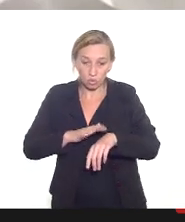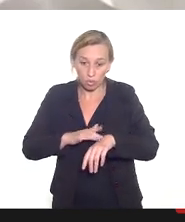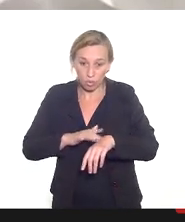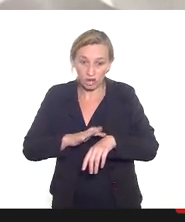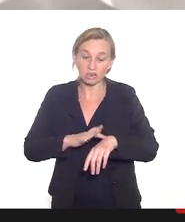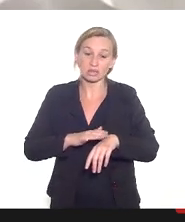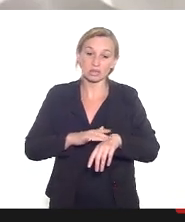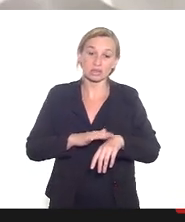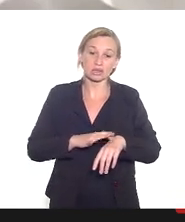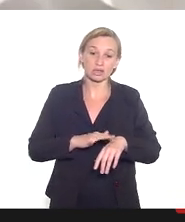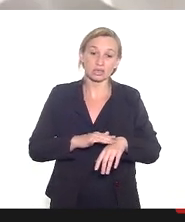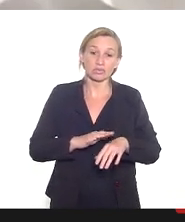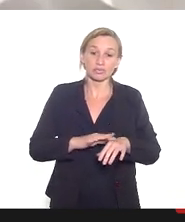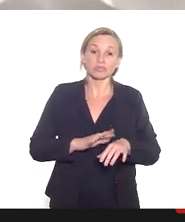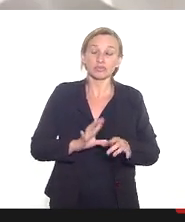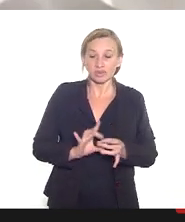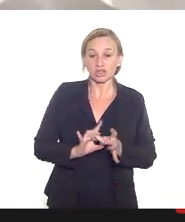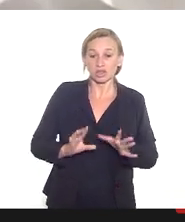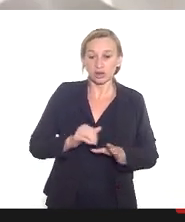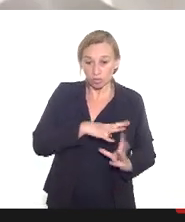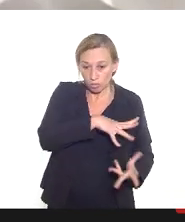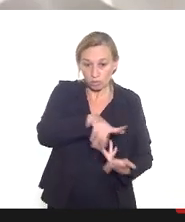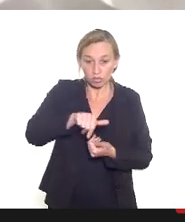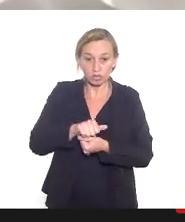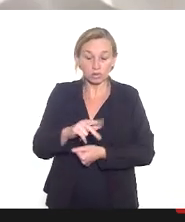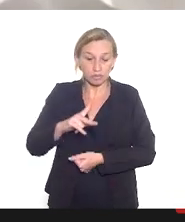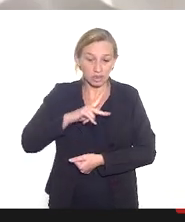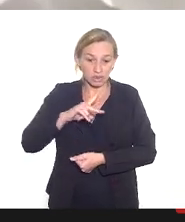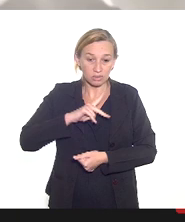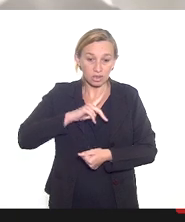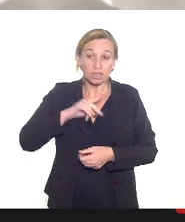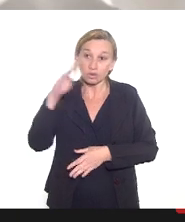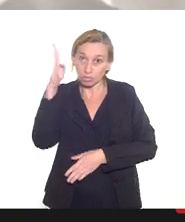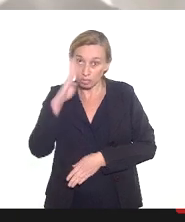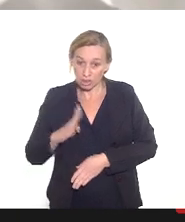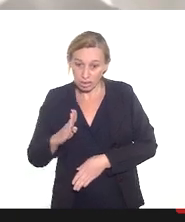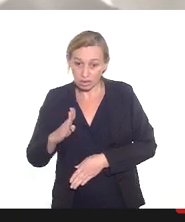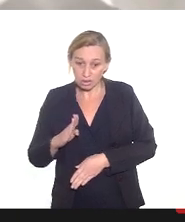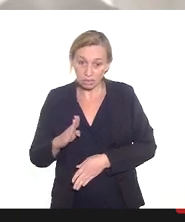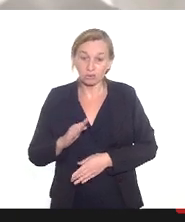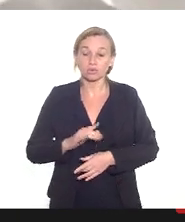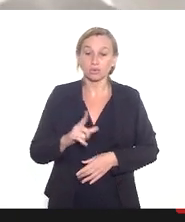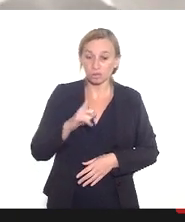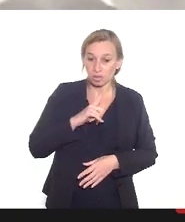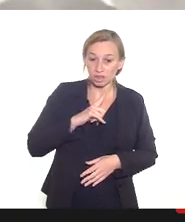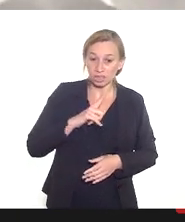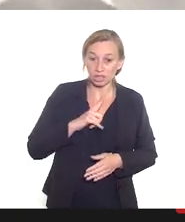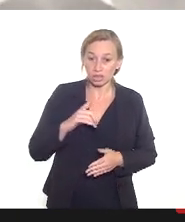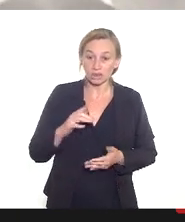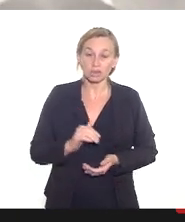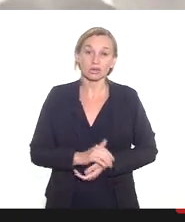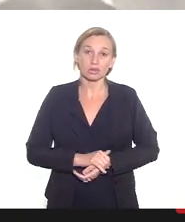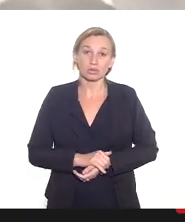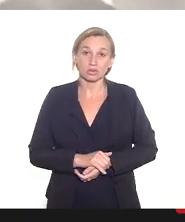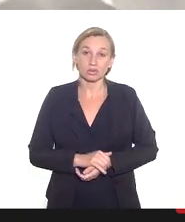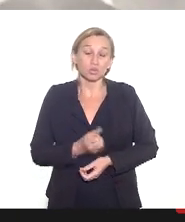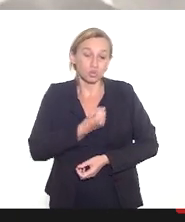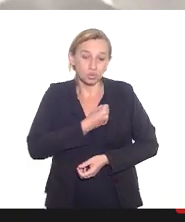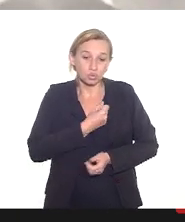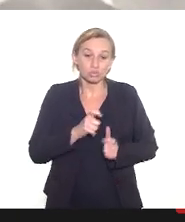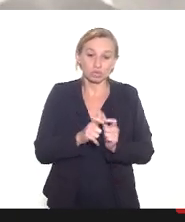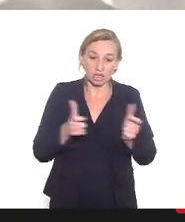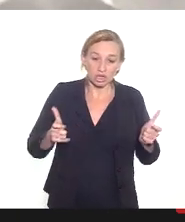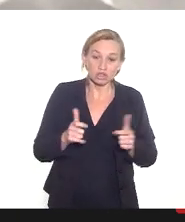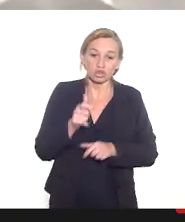coronavírus vai deixar no mundo em particular no Brasil quando a gente tem um expressivo número de